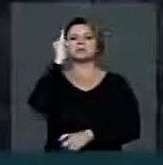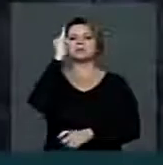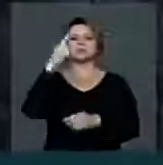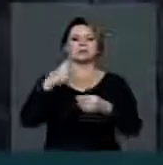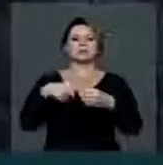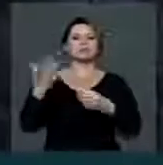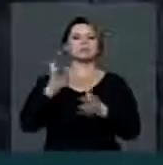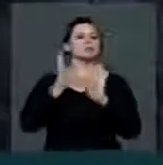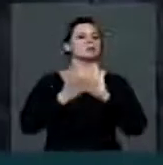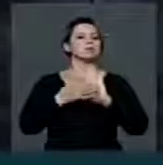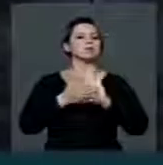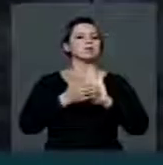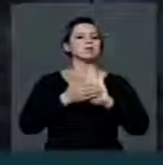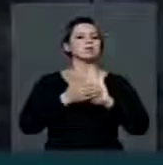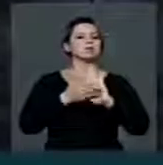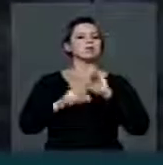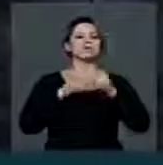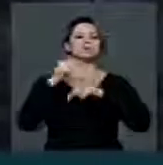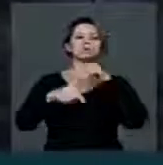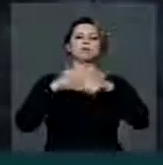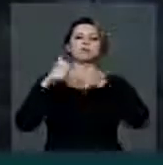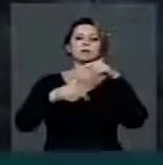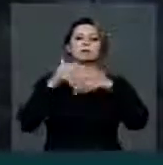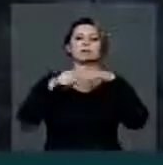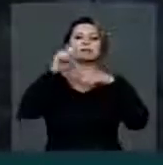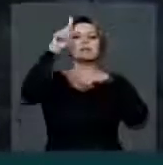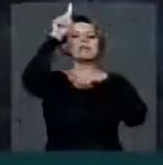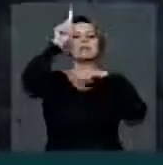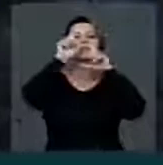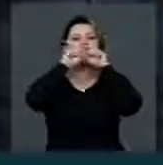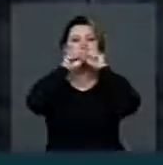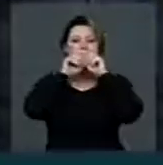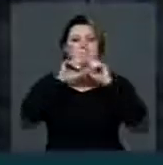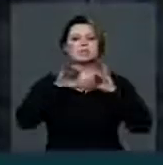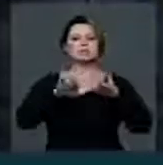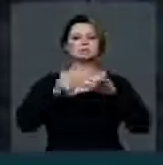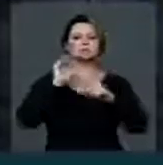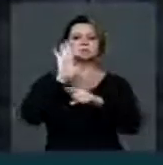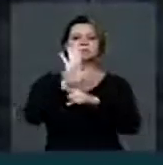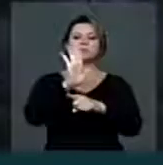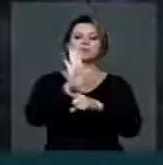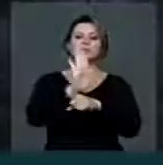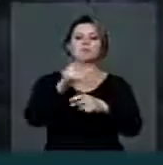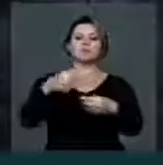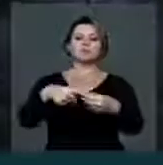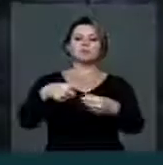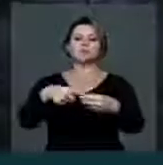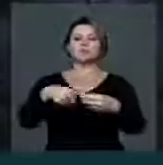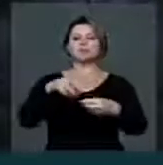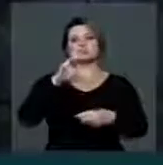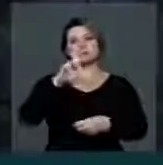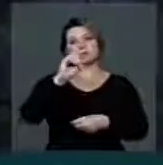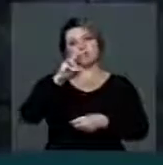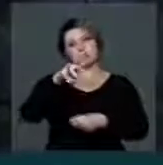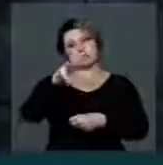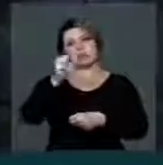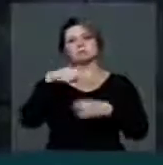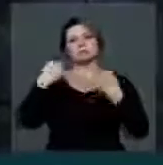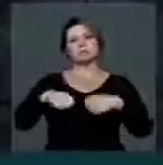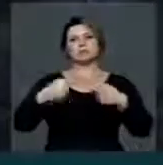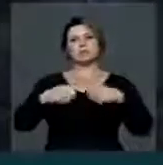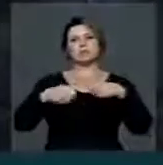parabenizar pelo seu trabalho, seu desempenho aqui na casa. Que Deus abençoe e que você venha fazendo muito mais pela sua cidade, por Roraima, que é cidade que precisa muito